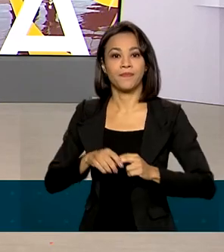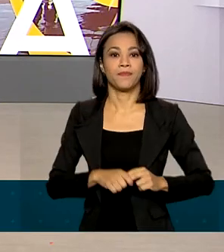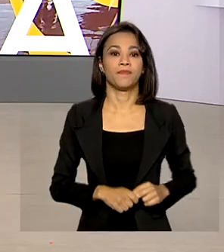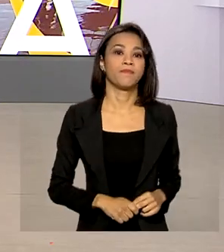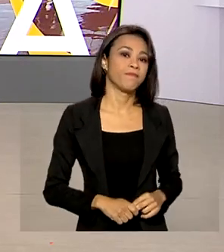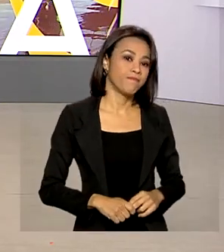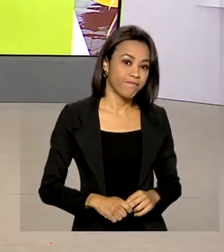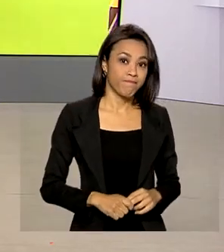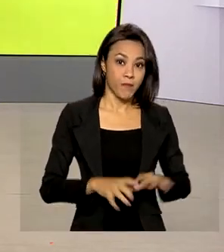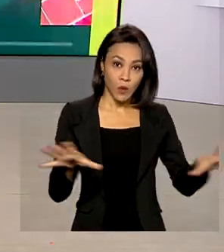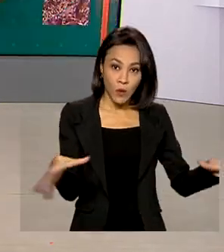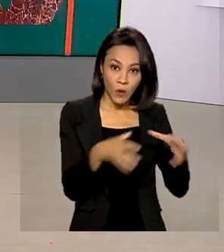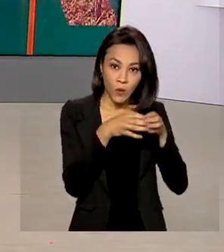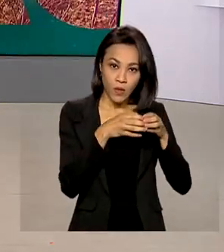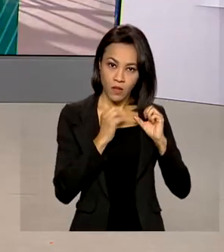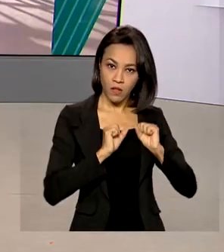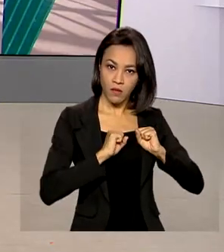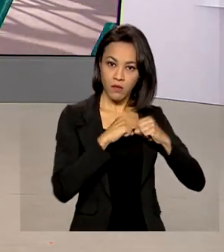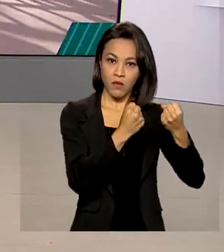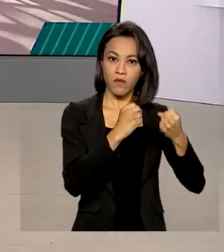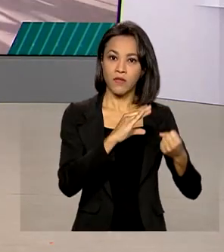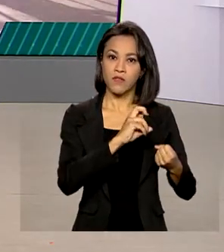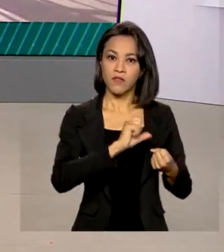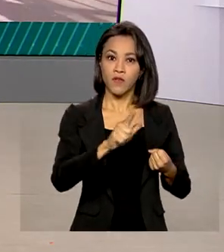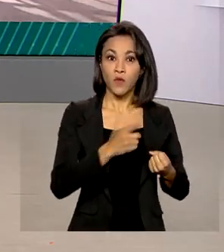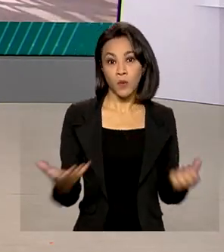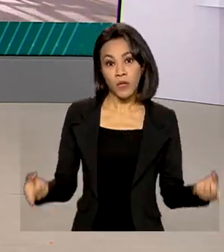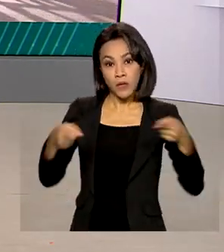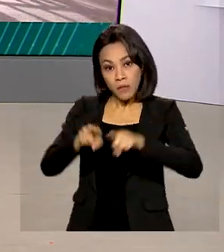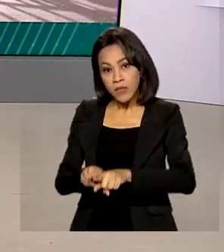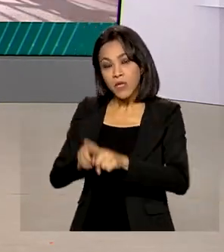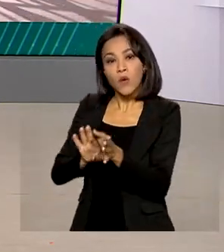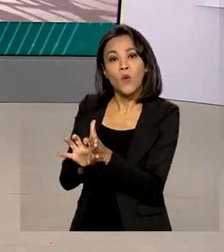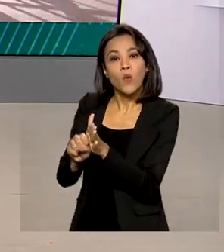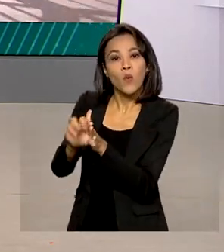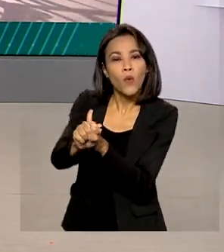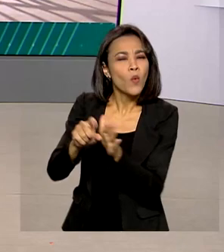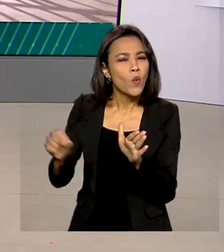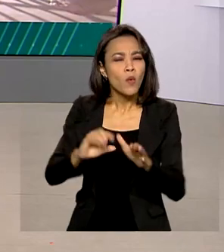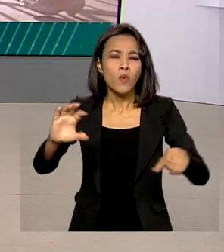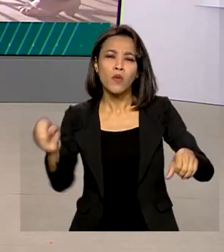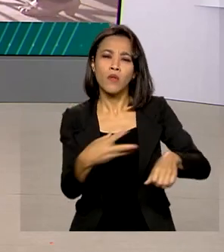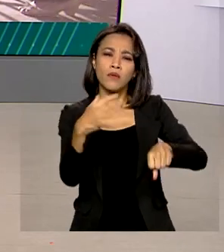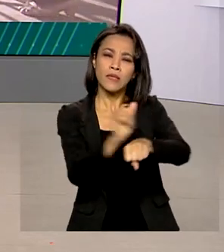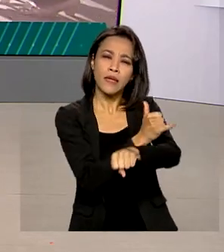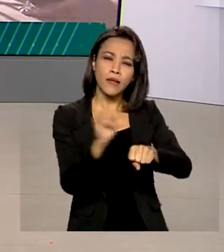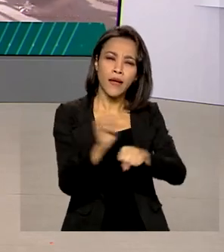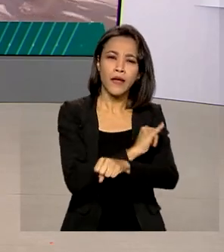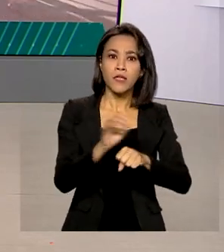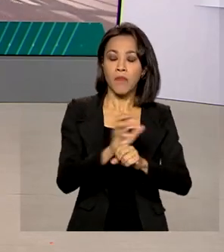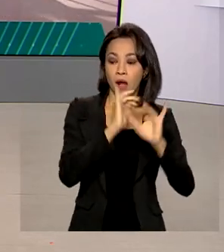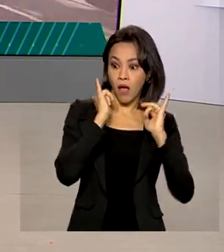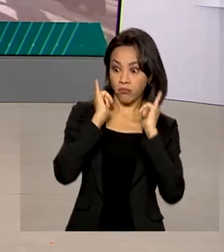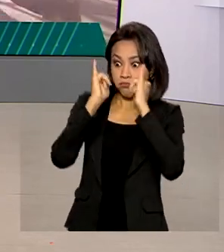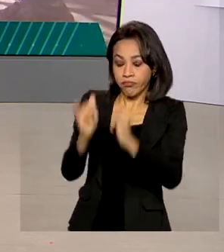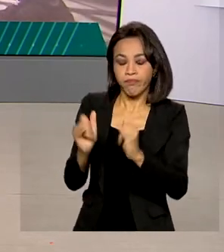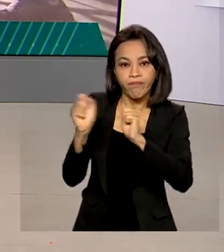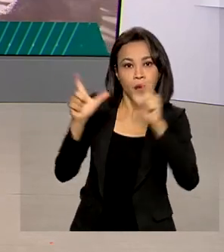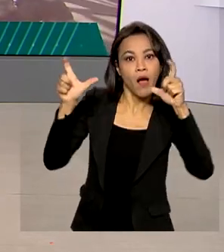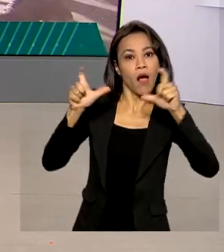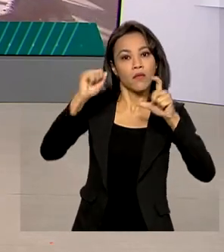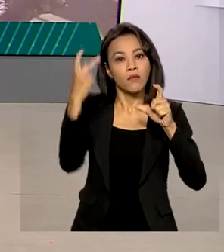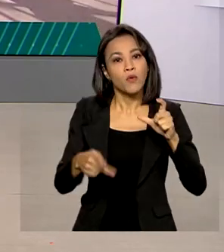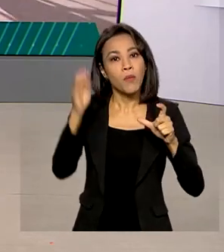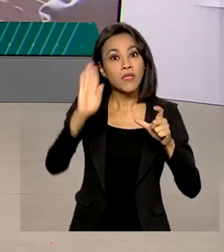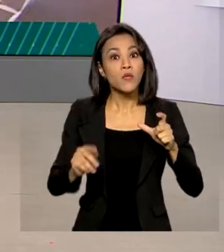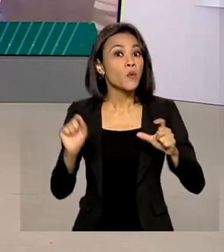A Defesa Civil e o Google lançaram uma nova ferramenta de emissão de alertas no Brasil. A iniciativa vai permitir que